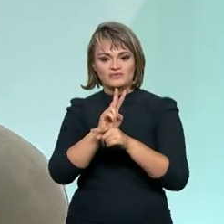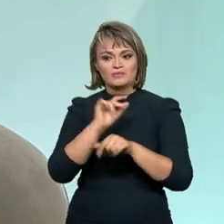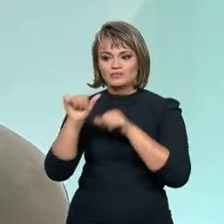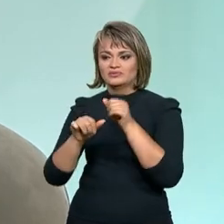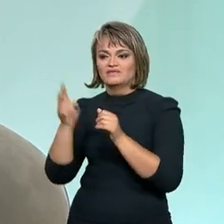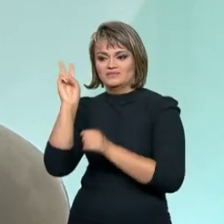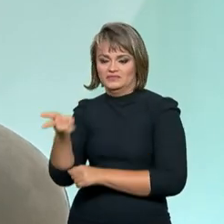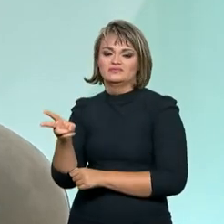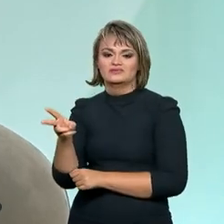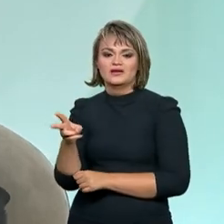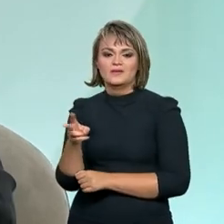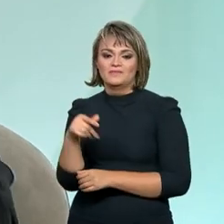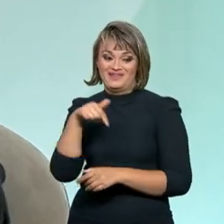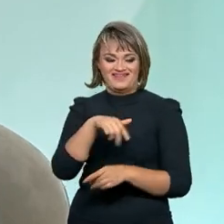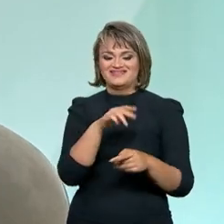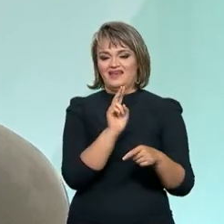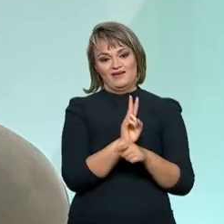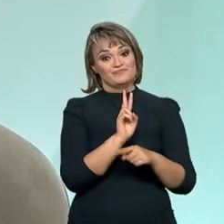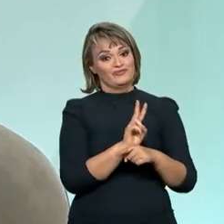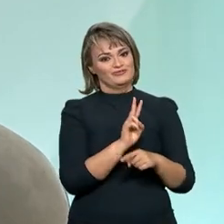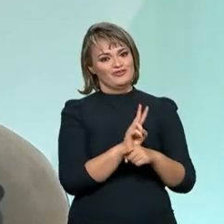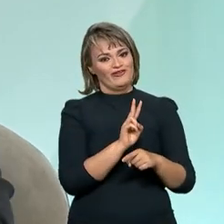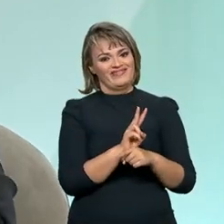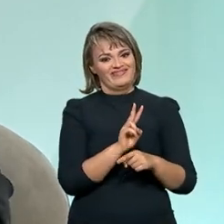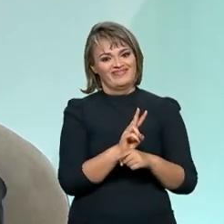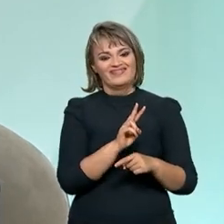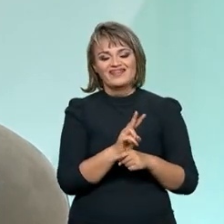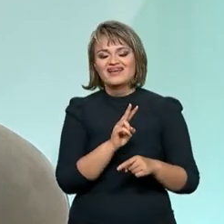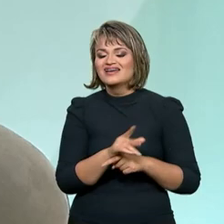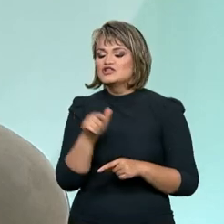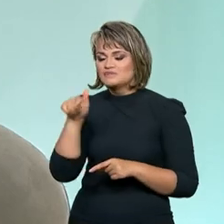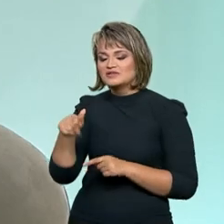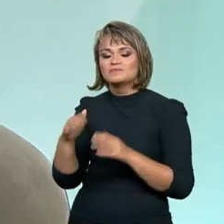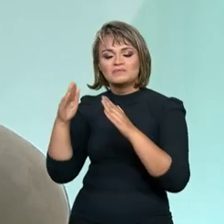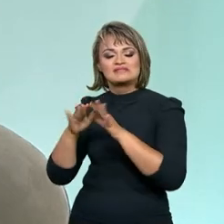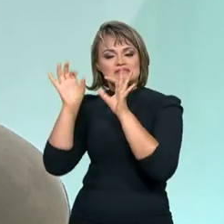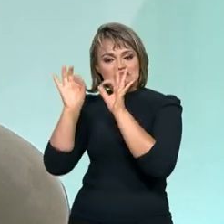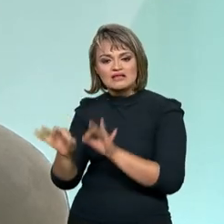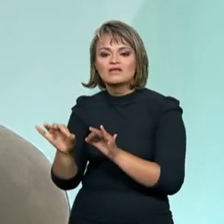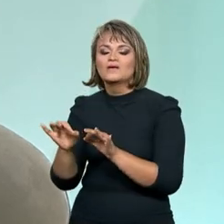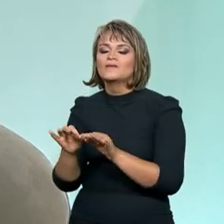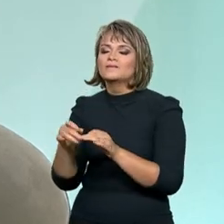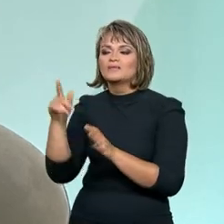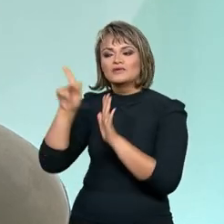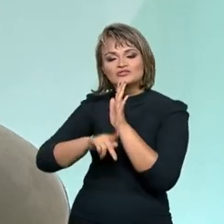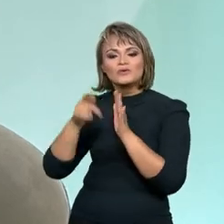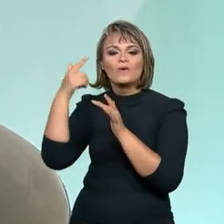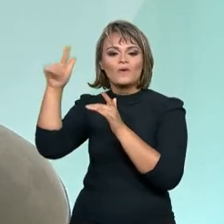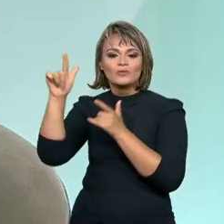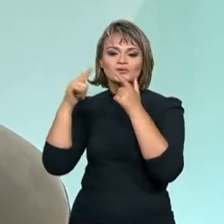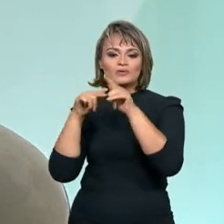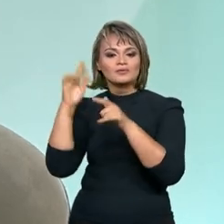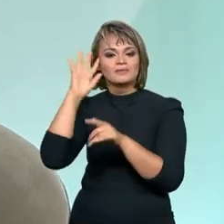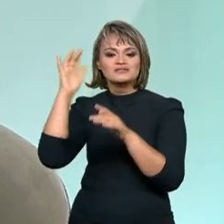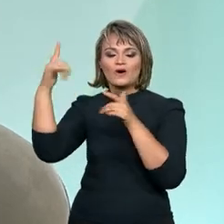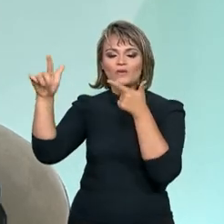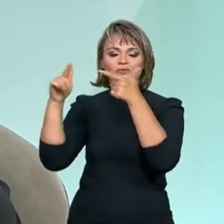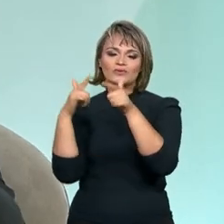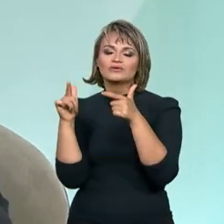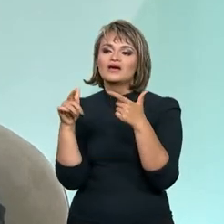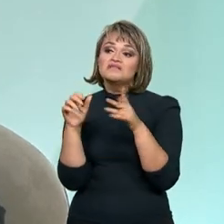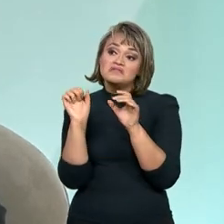porque ali é uma moradia provisória, mas para uma moradia definitiva, para reconstrução de outros projetos que podem incluir